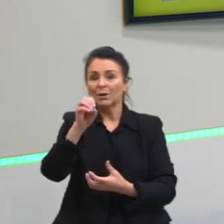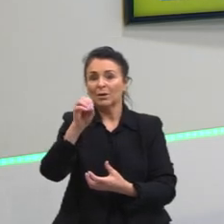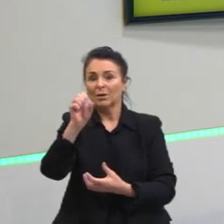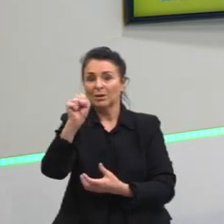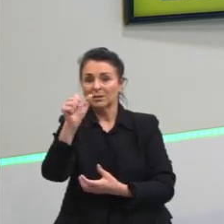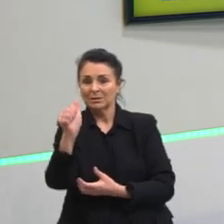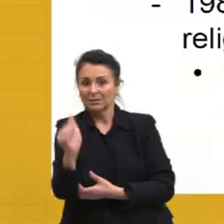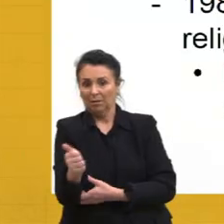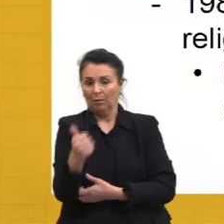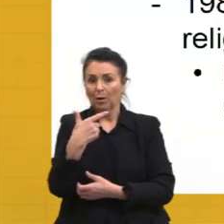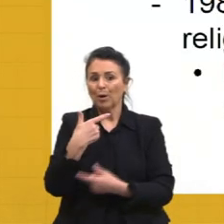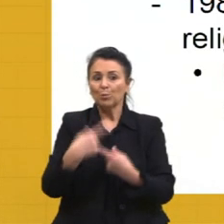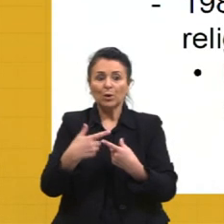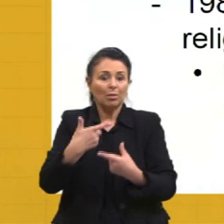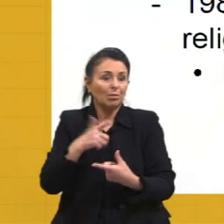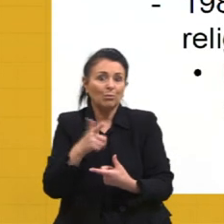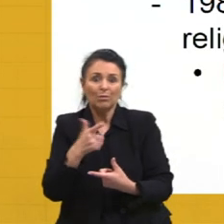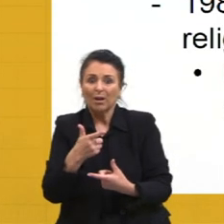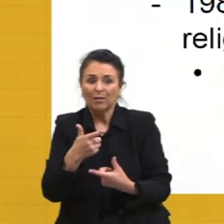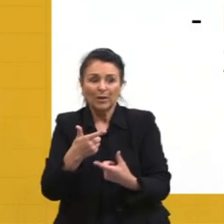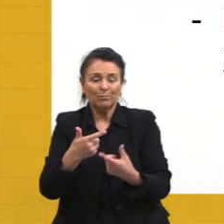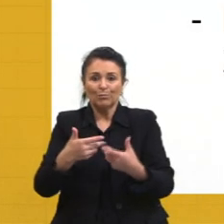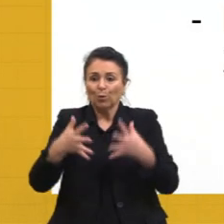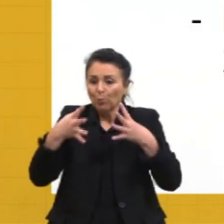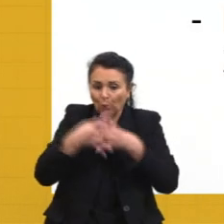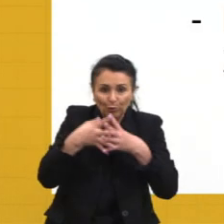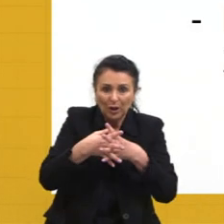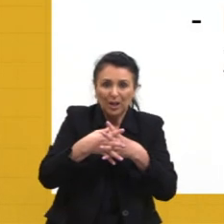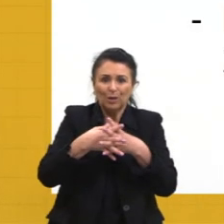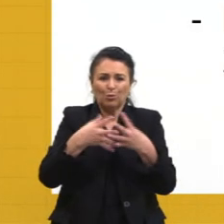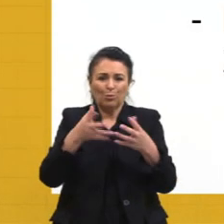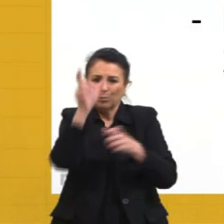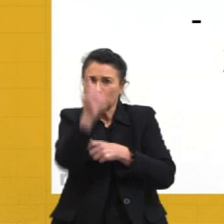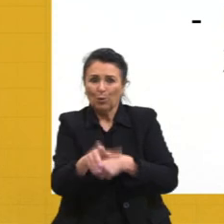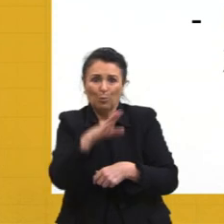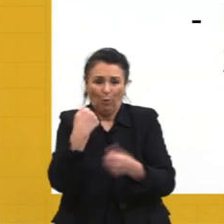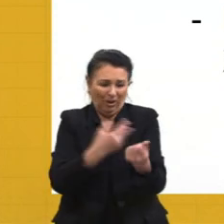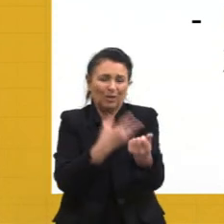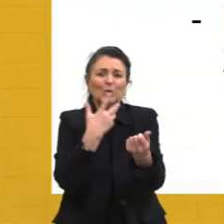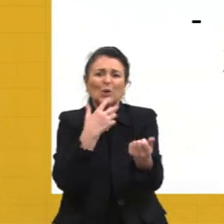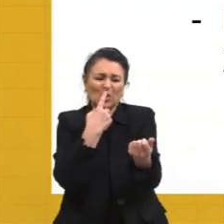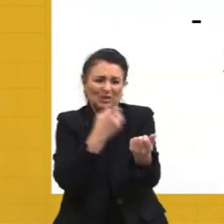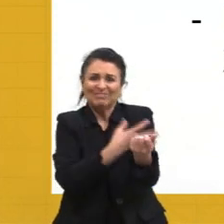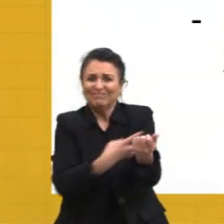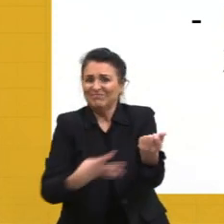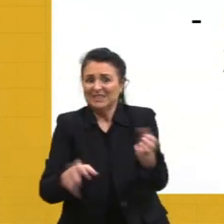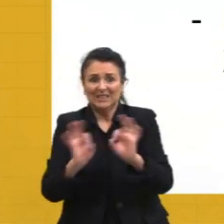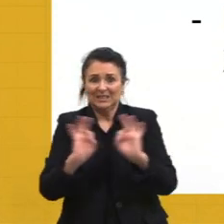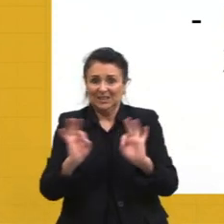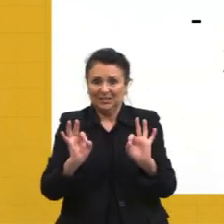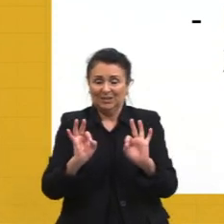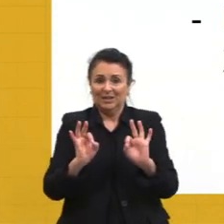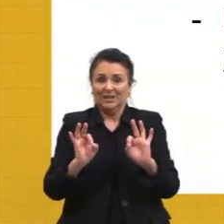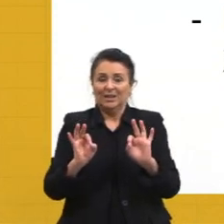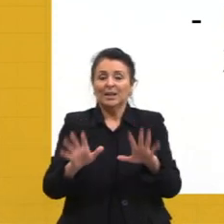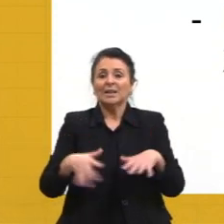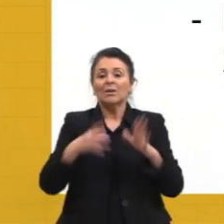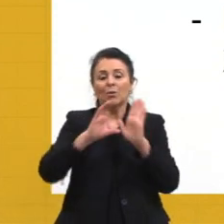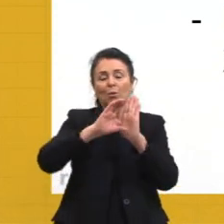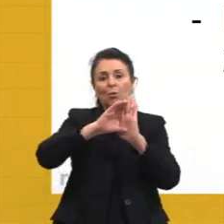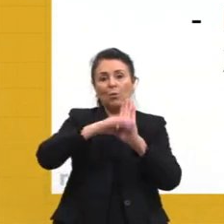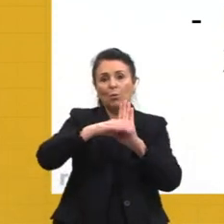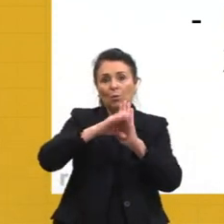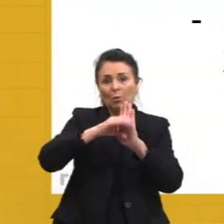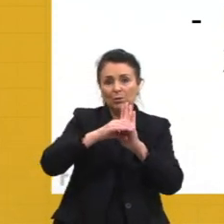de sangue, sem conflito, sem guerra. E aqui, então, para a gente finalizar, o conceito de Estado